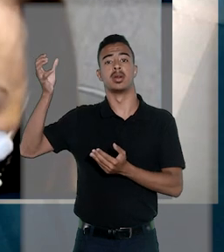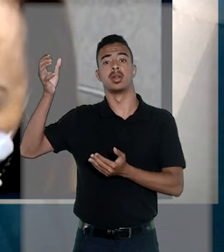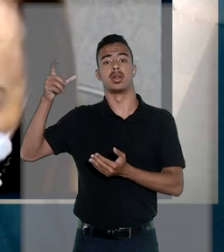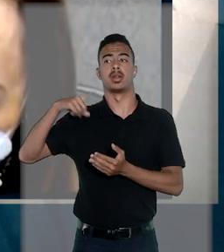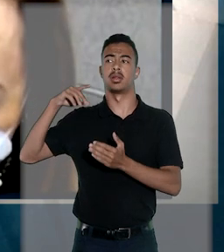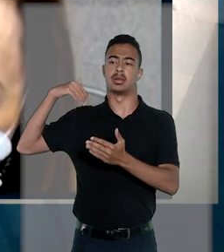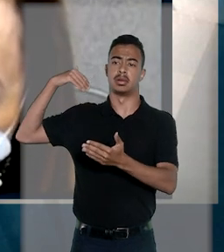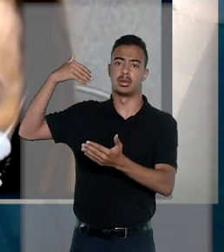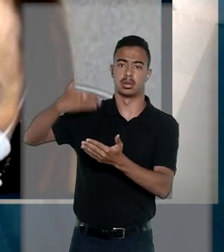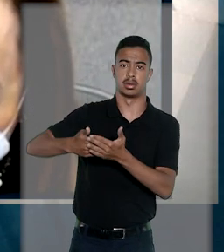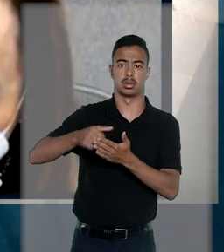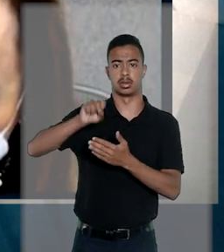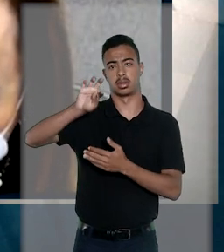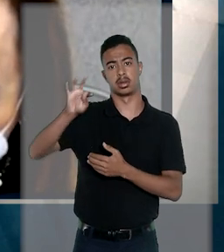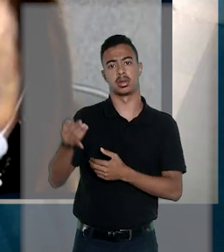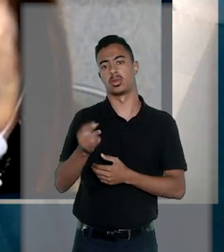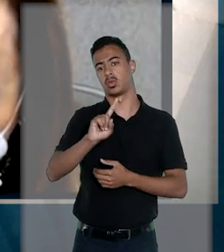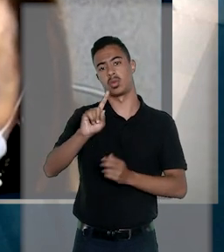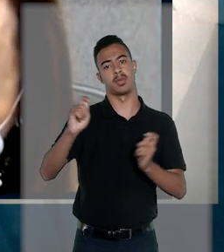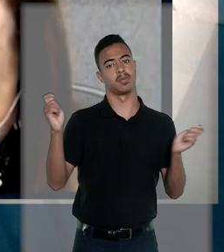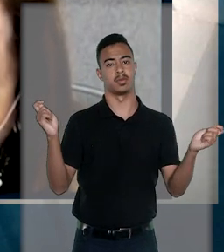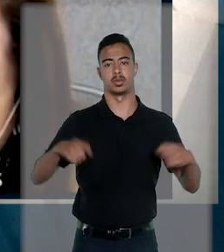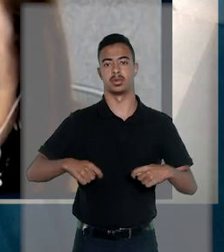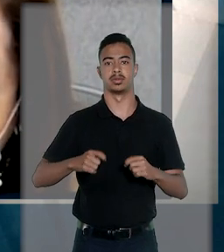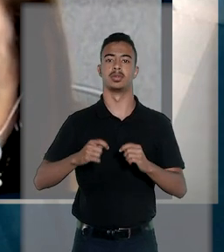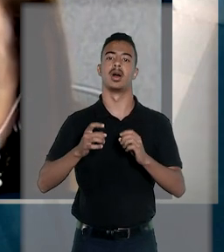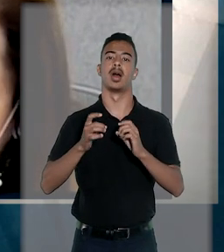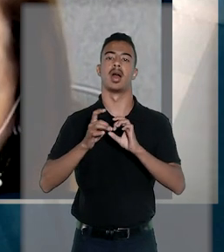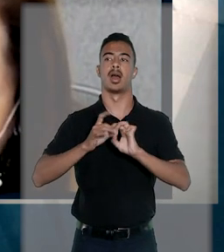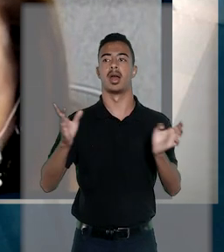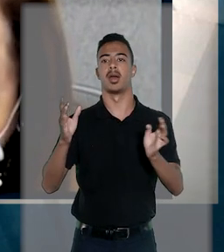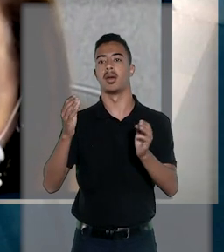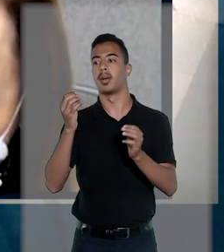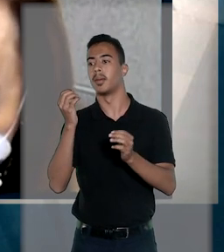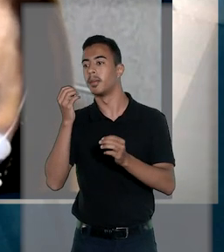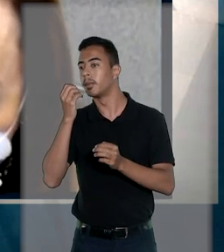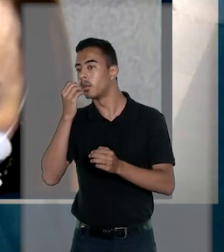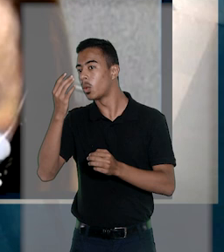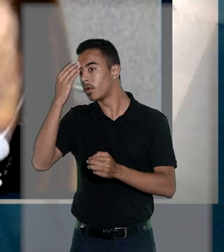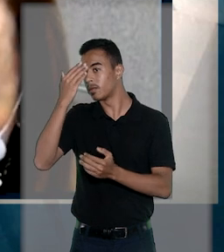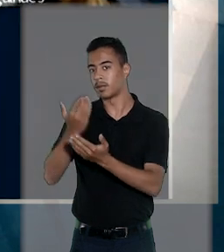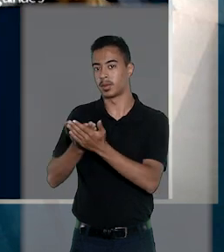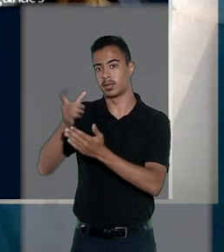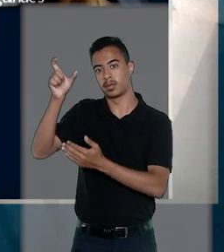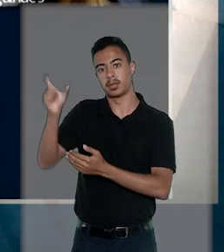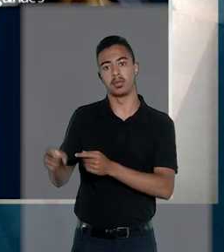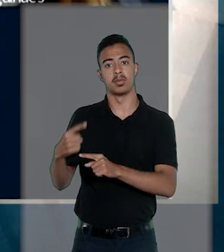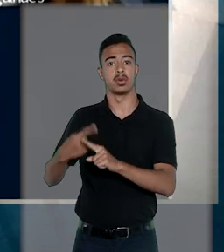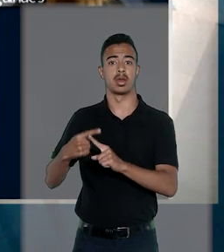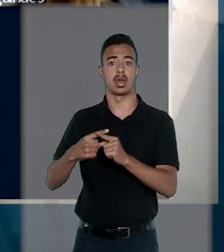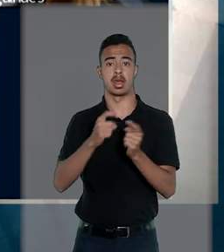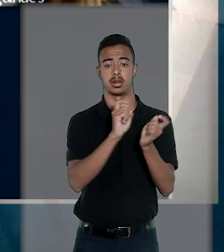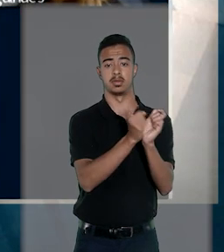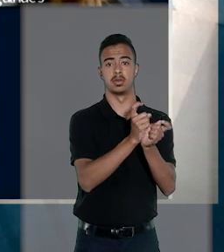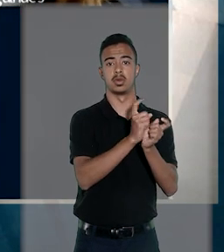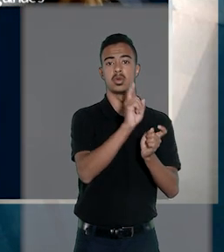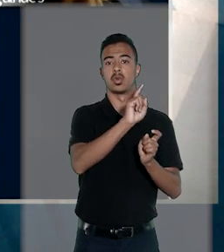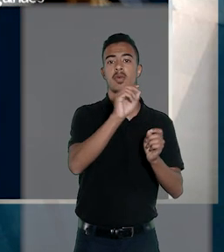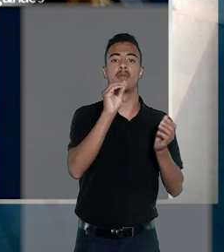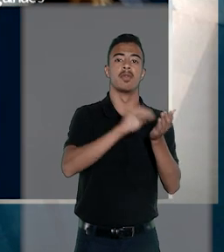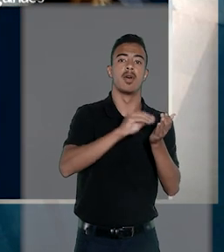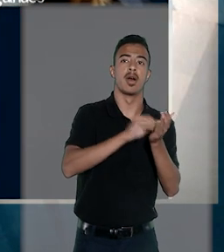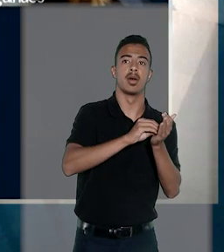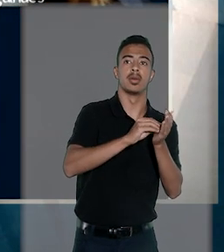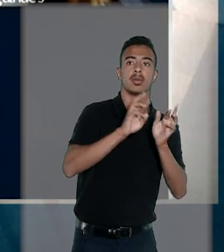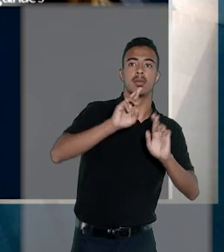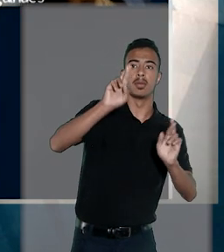conforme precedentes do STJ, não é possível admitir a existência de boa-fé, pois a administração não gerou